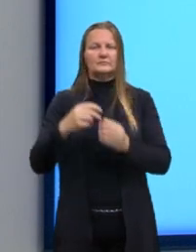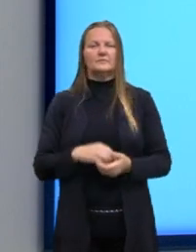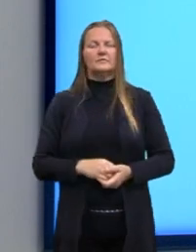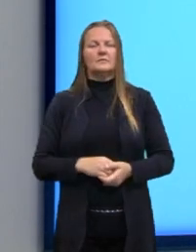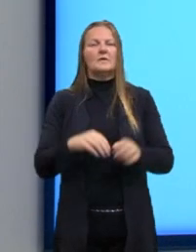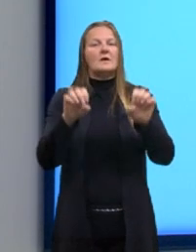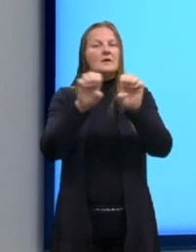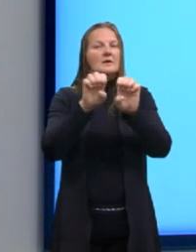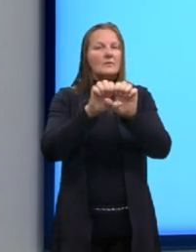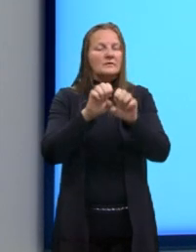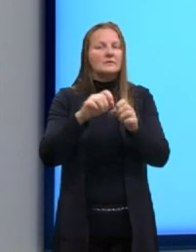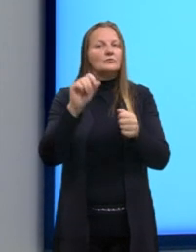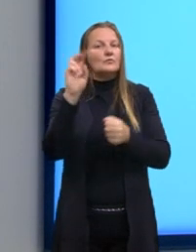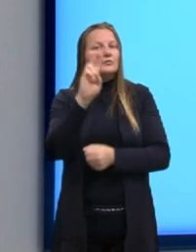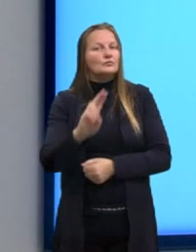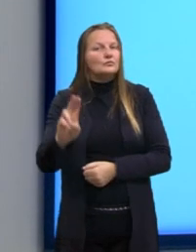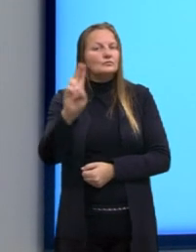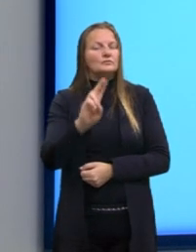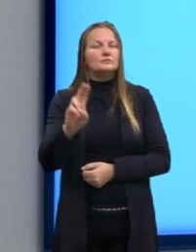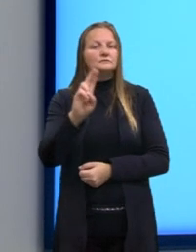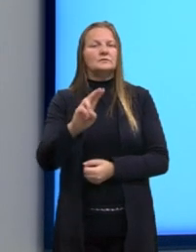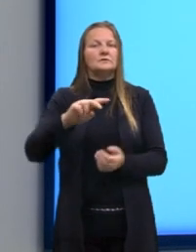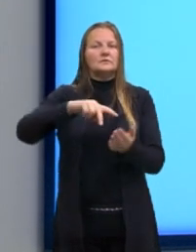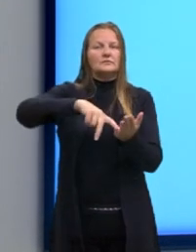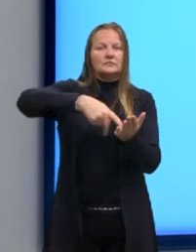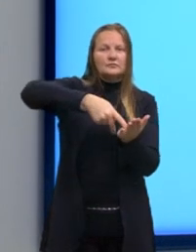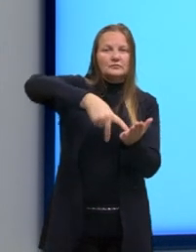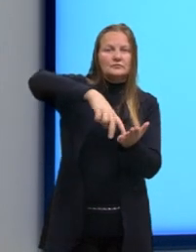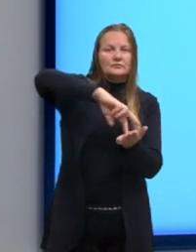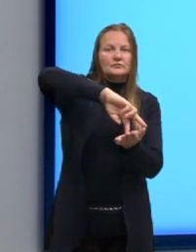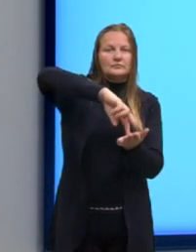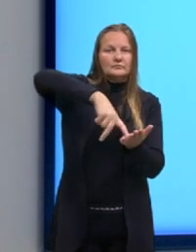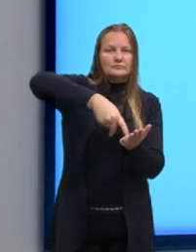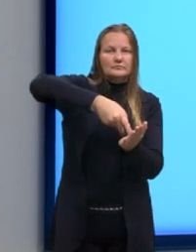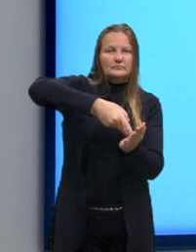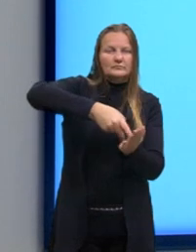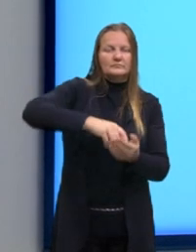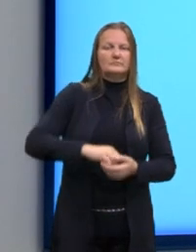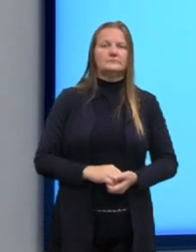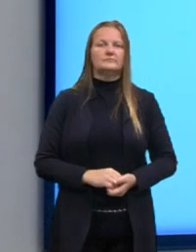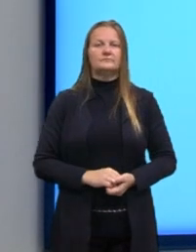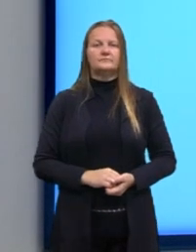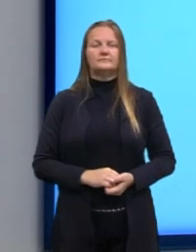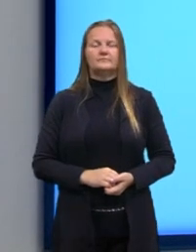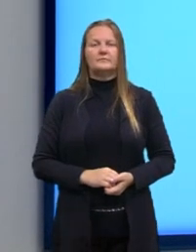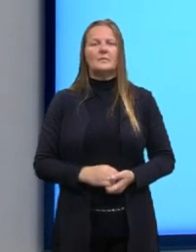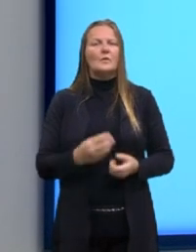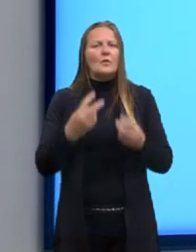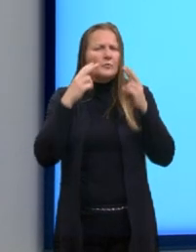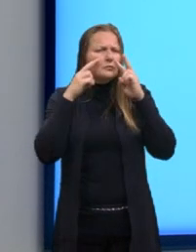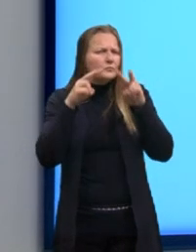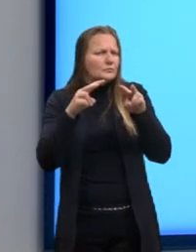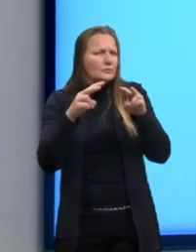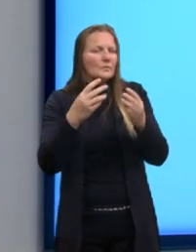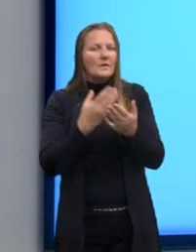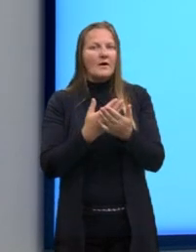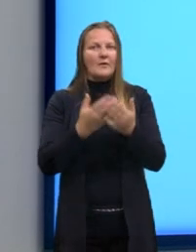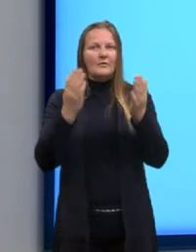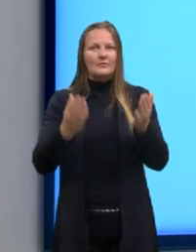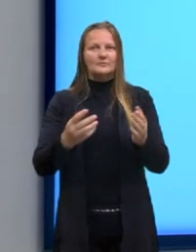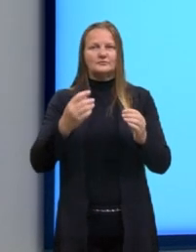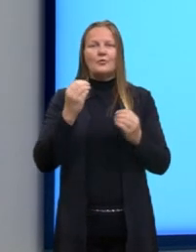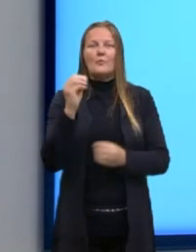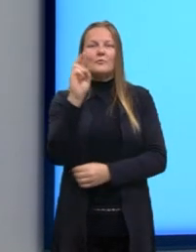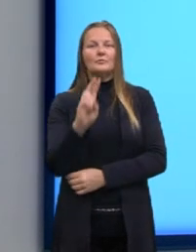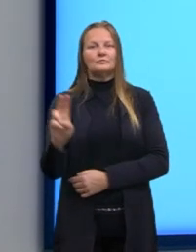a equação que nós vamos utilizar nas questões que envolvem circunferência. E aí nós vamos ver, até na aula de hoje, como utilizar,